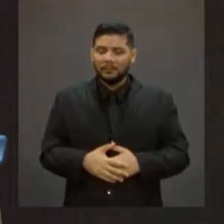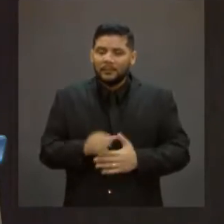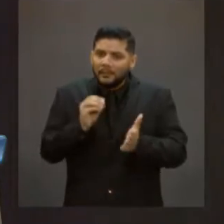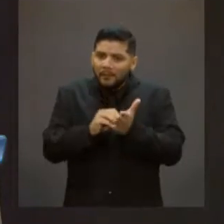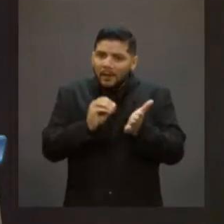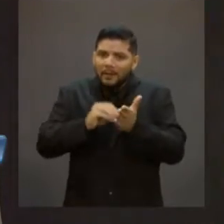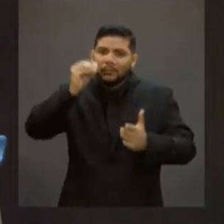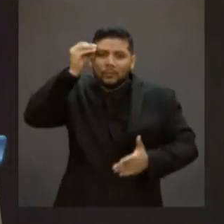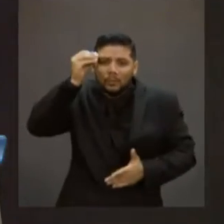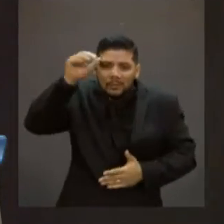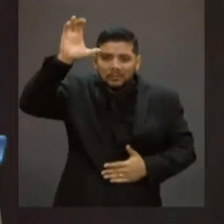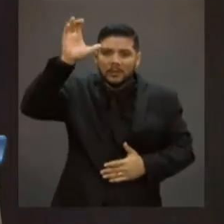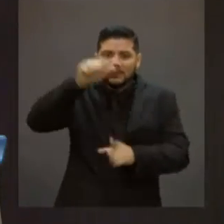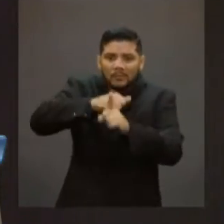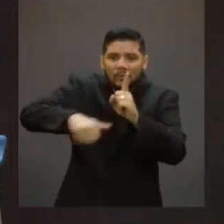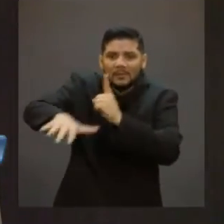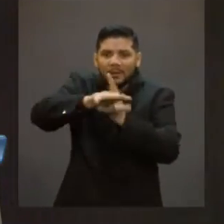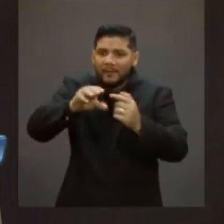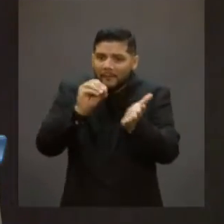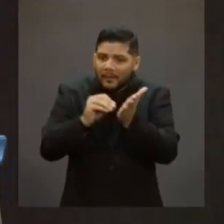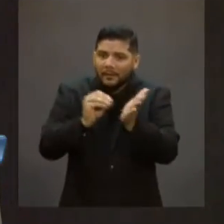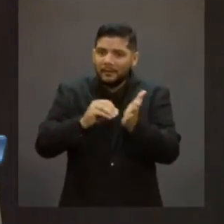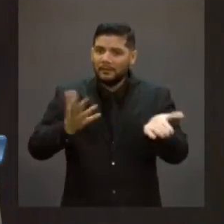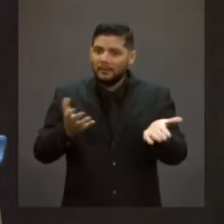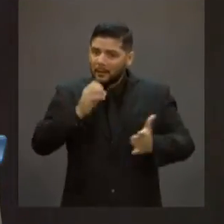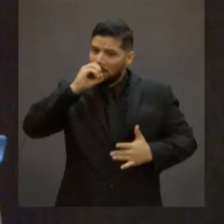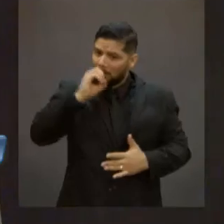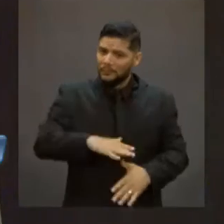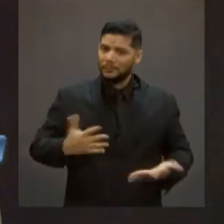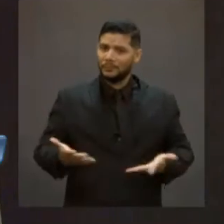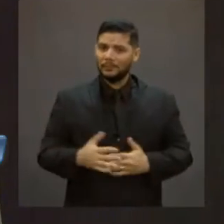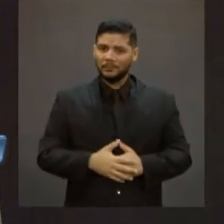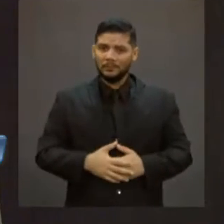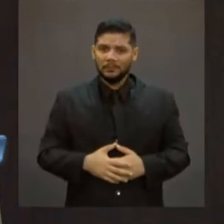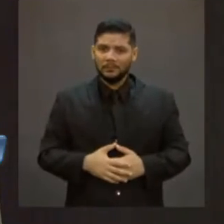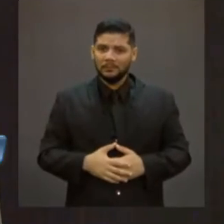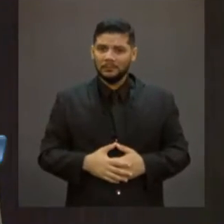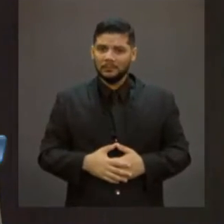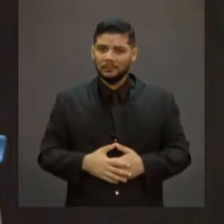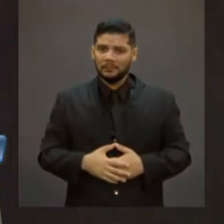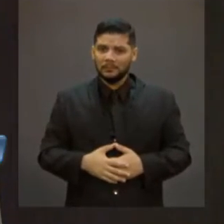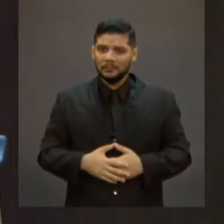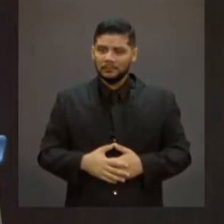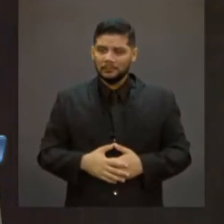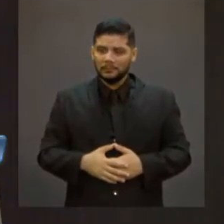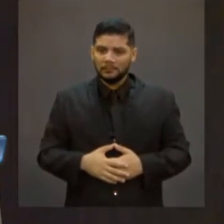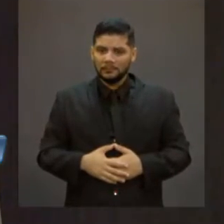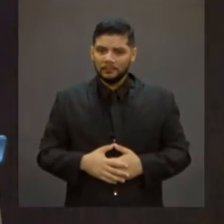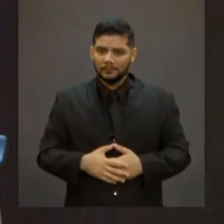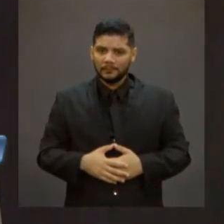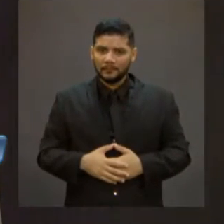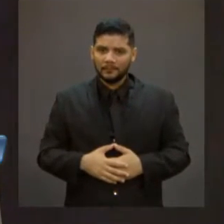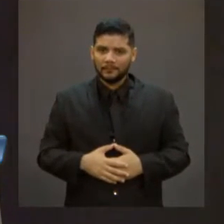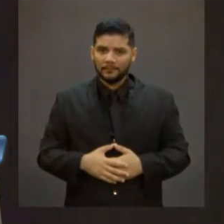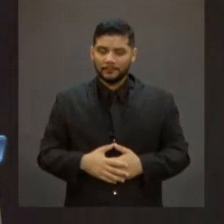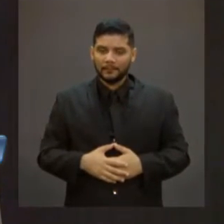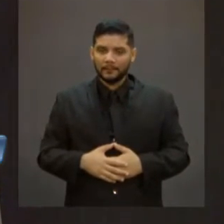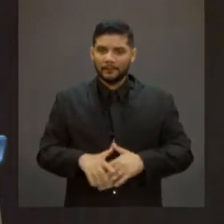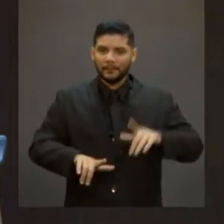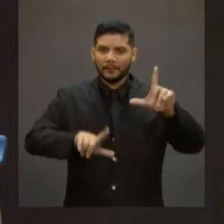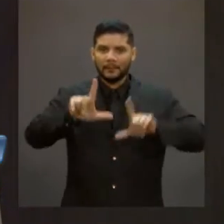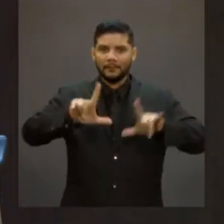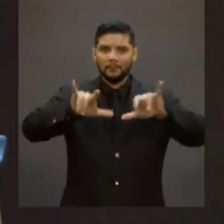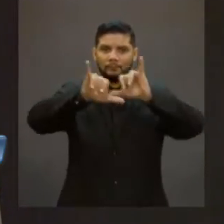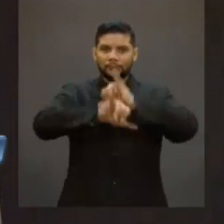abrangente. É um absurdo que, inclusive, os noticiários